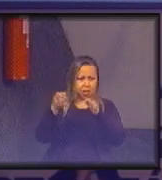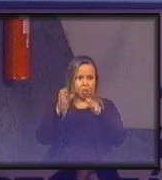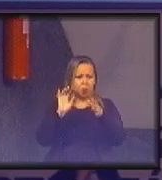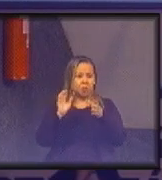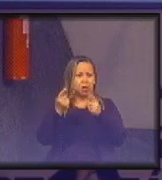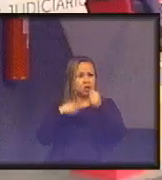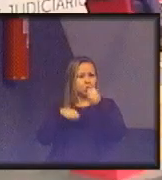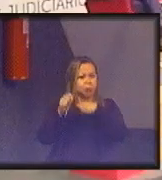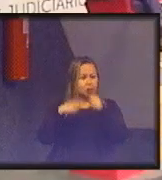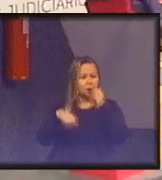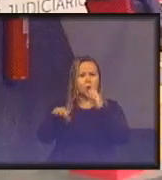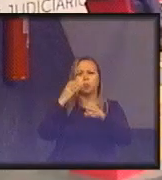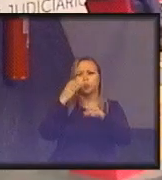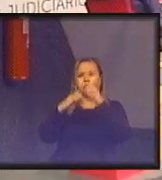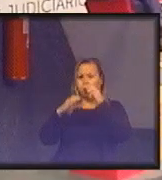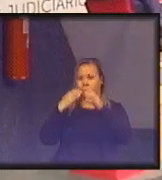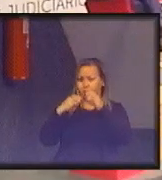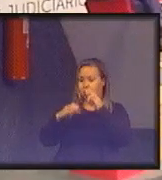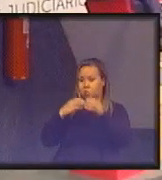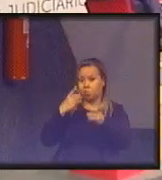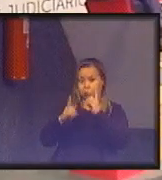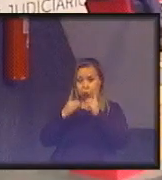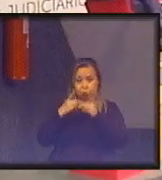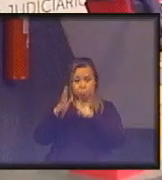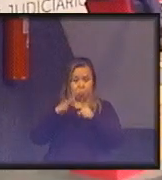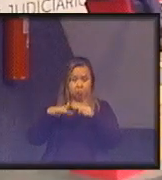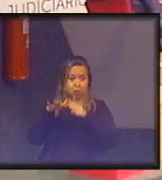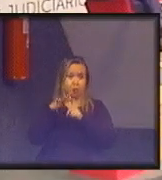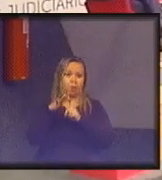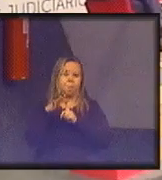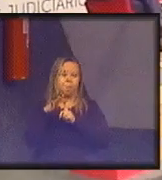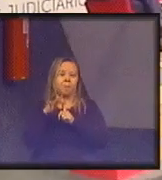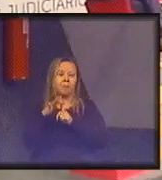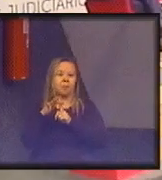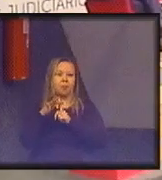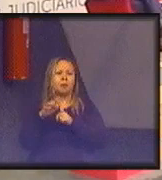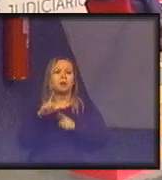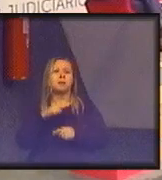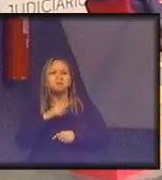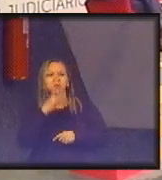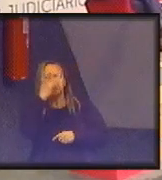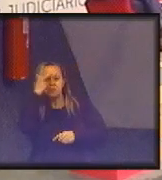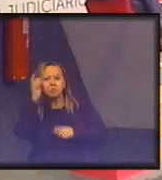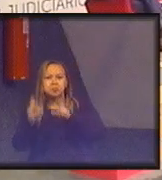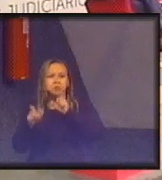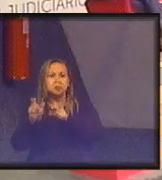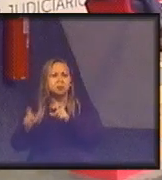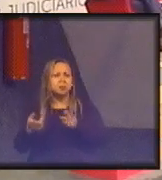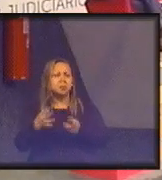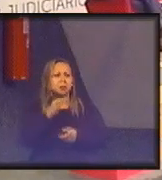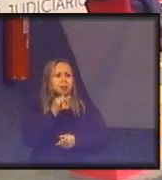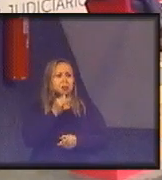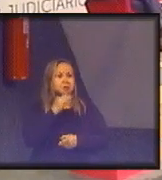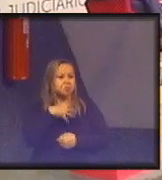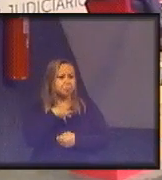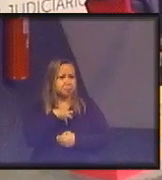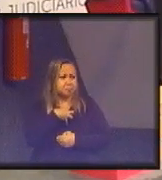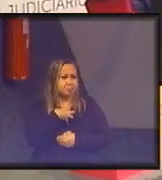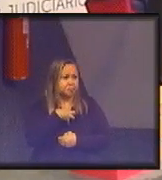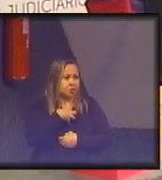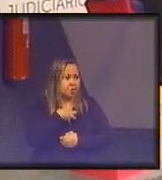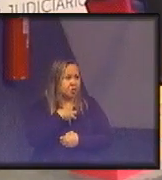de comunicação de dinâmica social tem alguém aqui por exemplo o que se sente